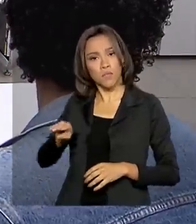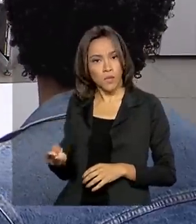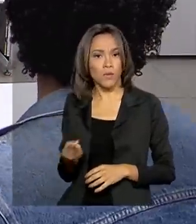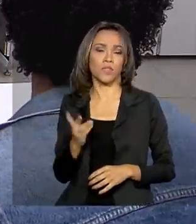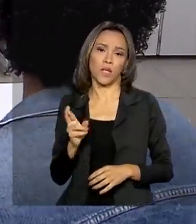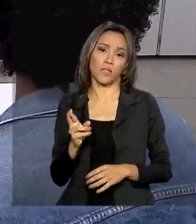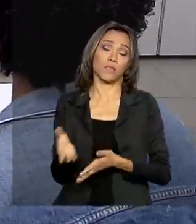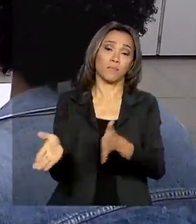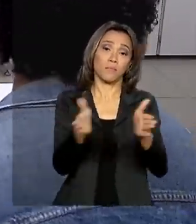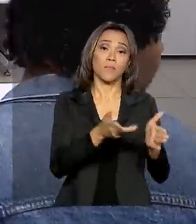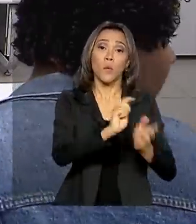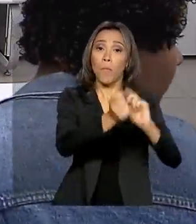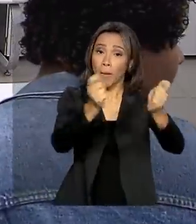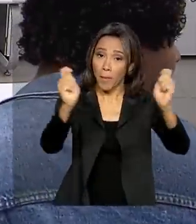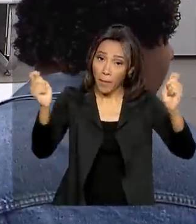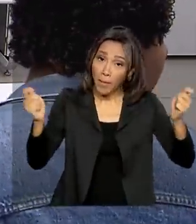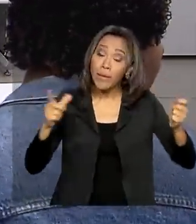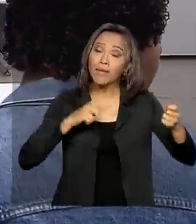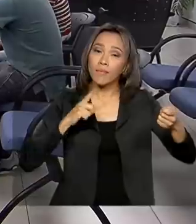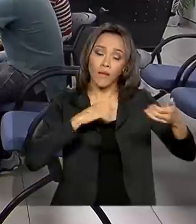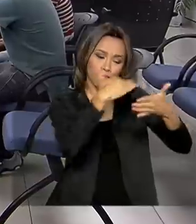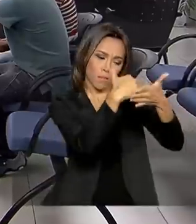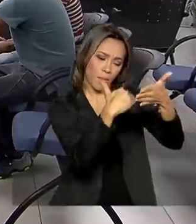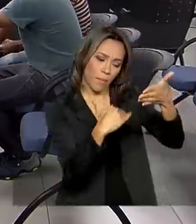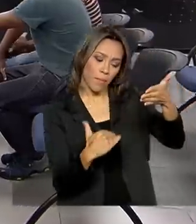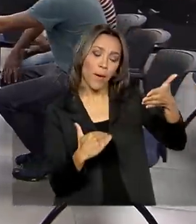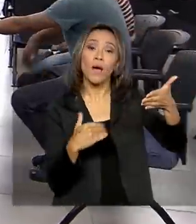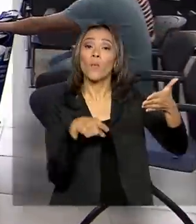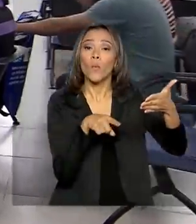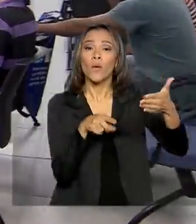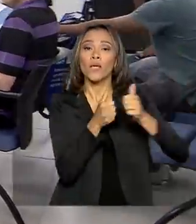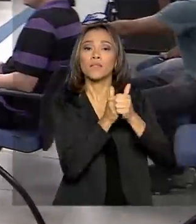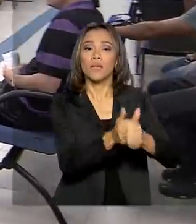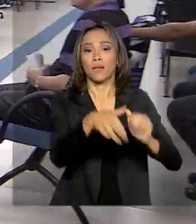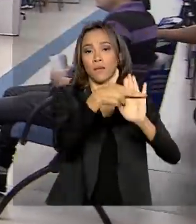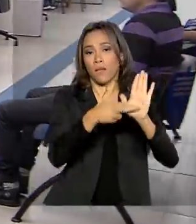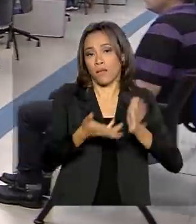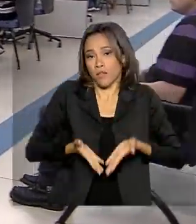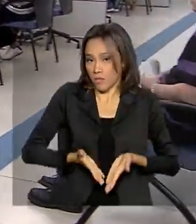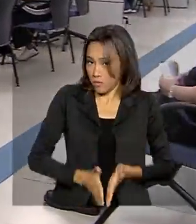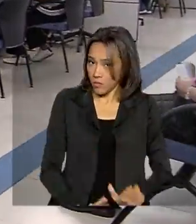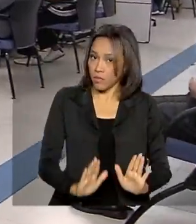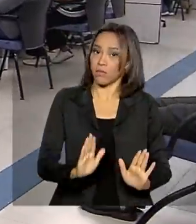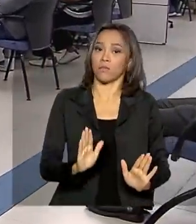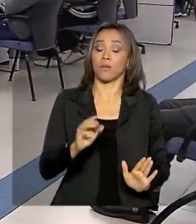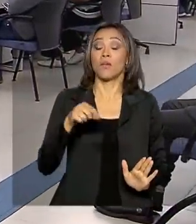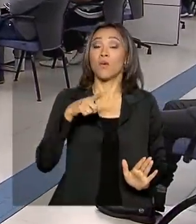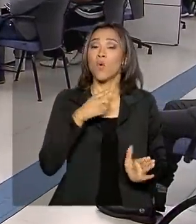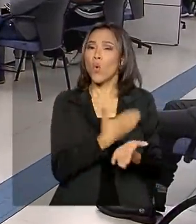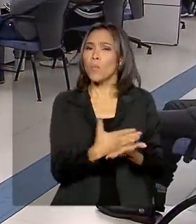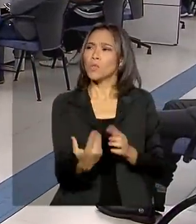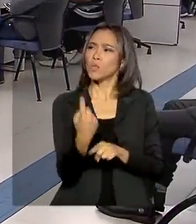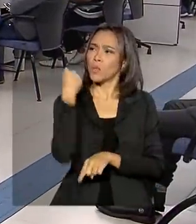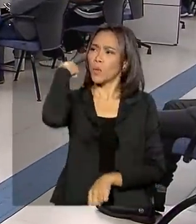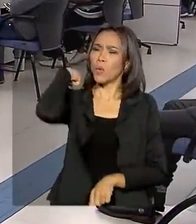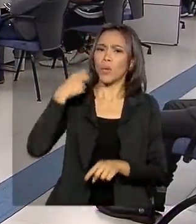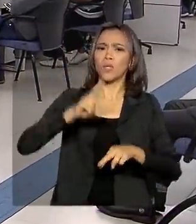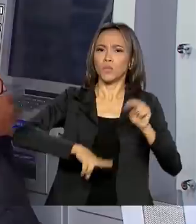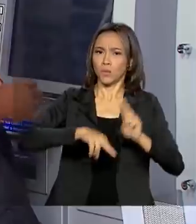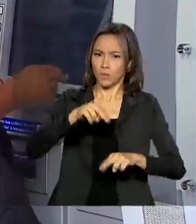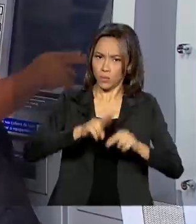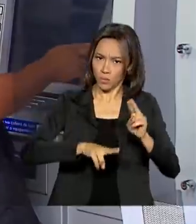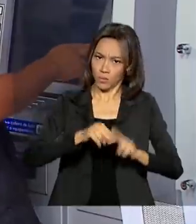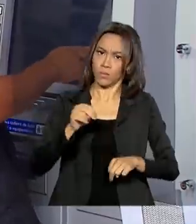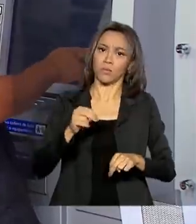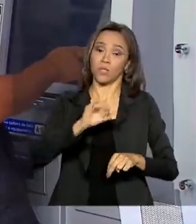Os pagamentos são escalonados conforme o mês de nascimento do trabalhador e tiveram início em julho, com os nascidos naquele